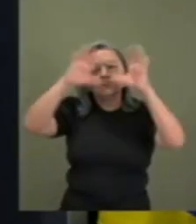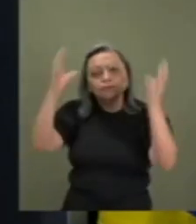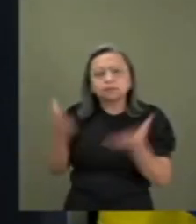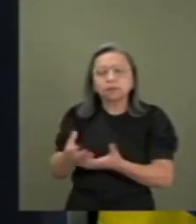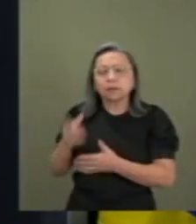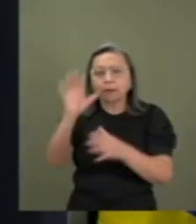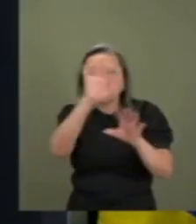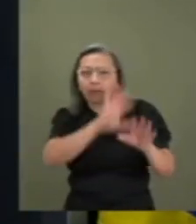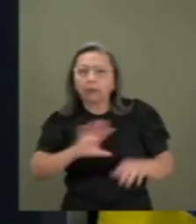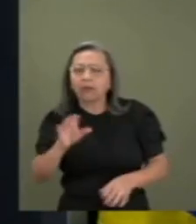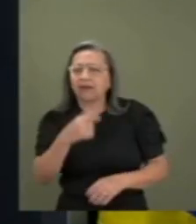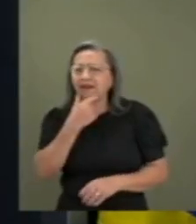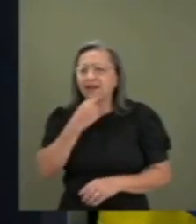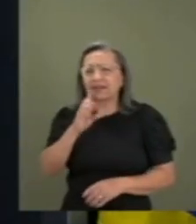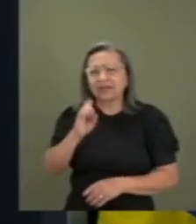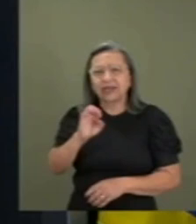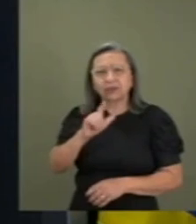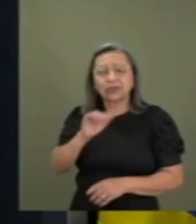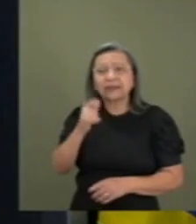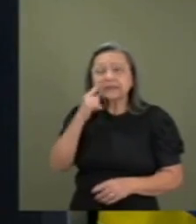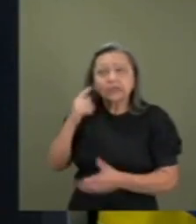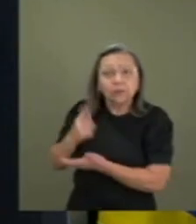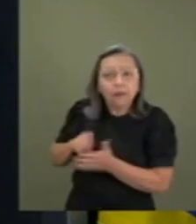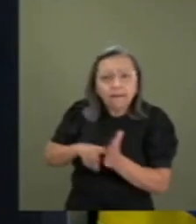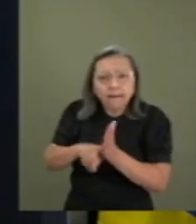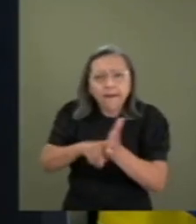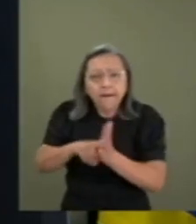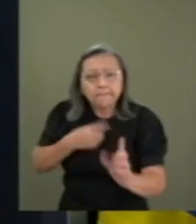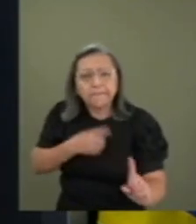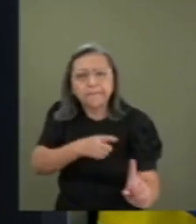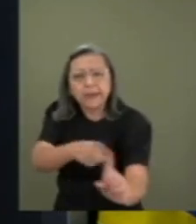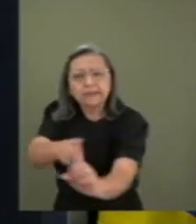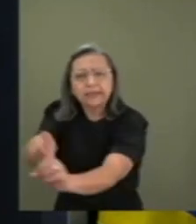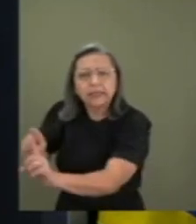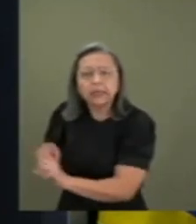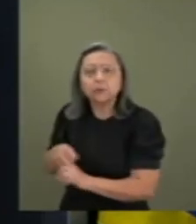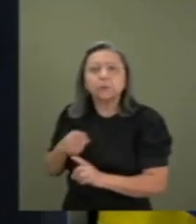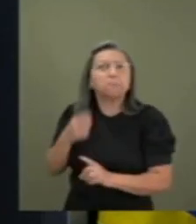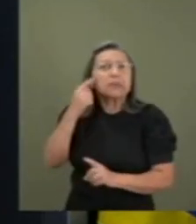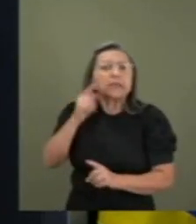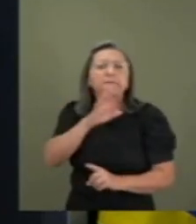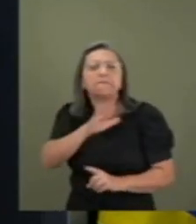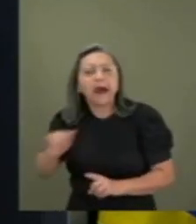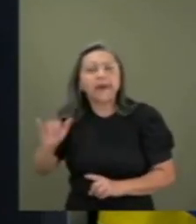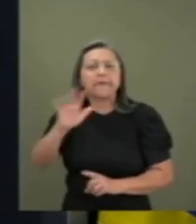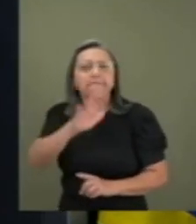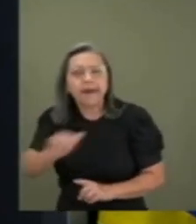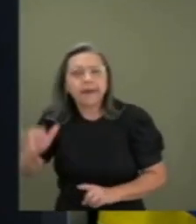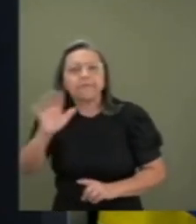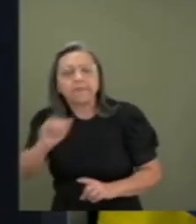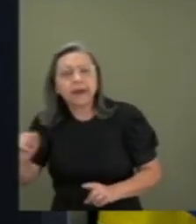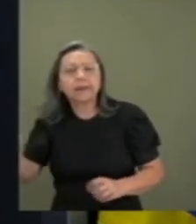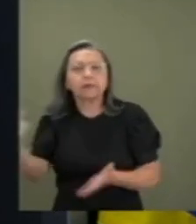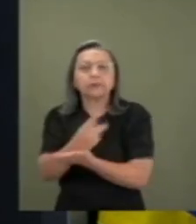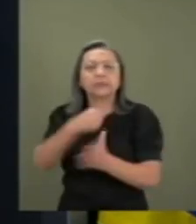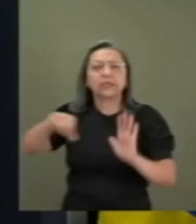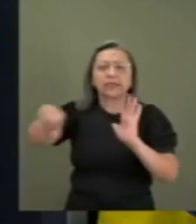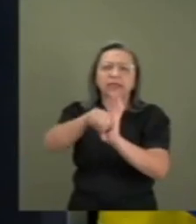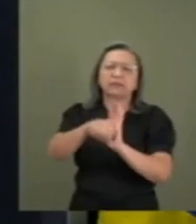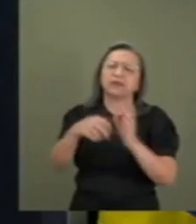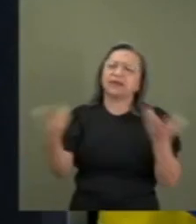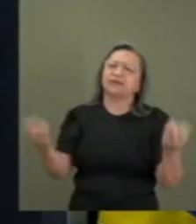Deltan Dallagnol está sendo caçado numa adivinhação que ele vai cometer um crime. É aquele filme, Minority Report.